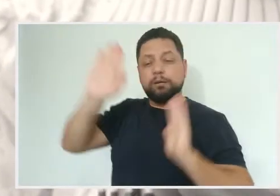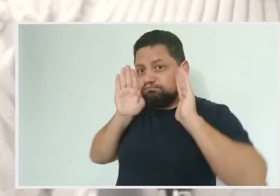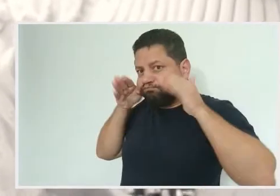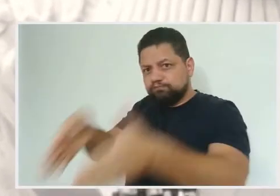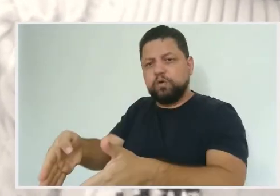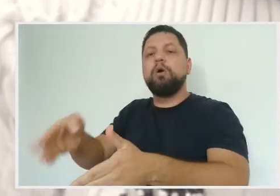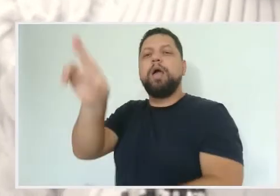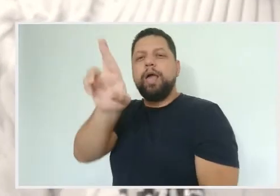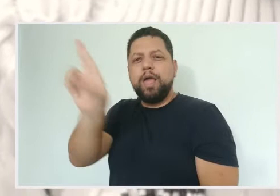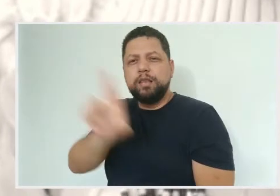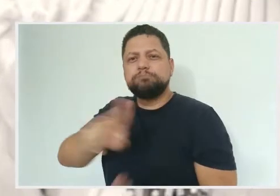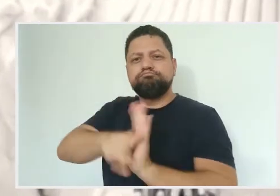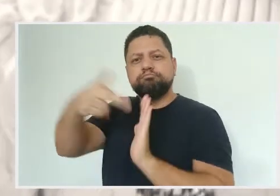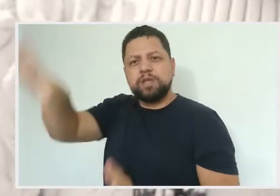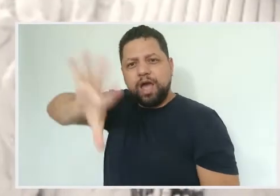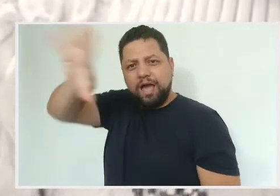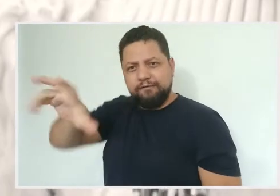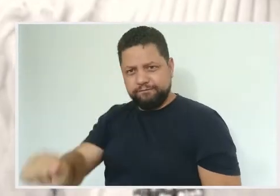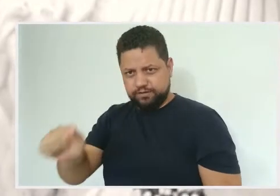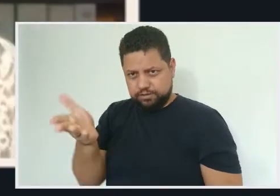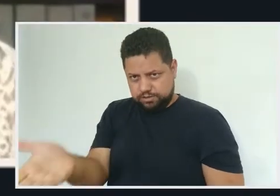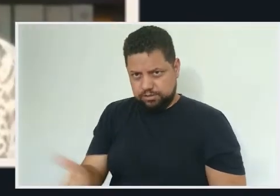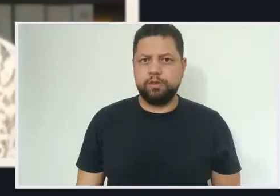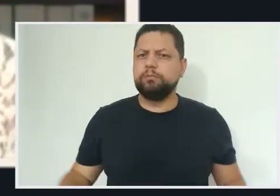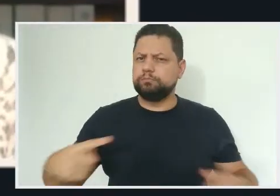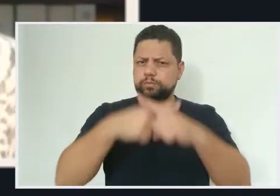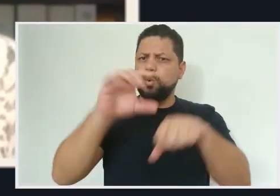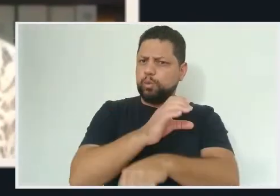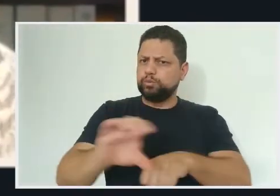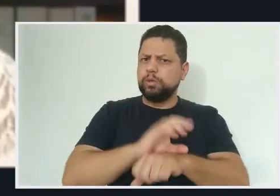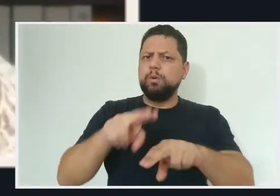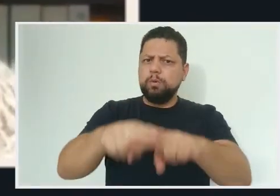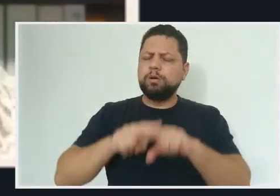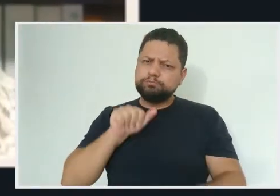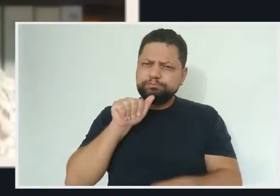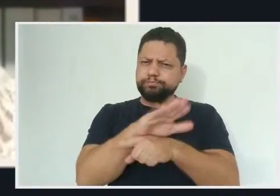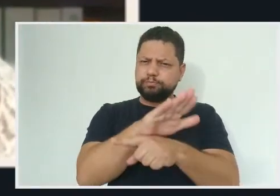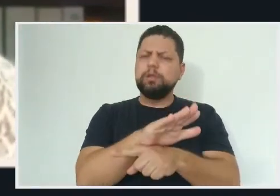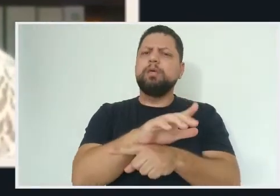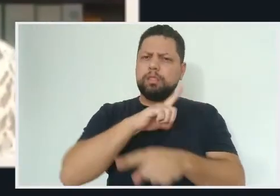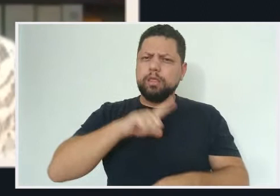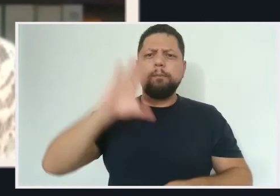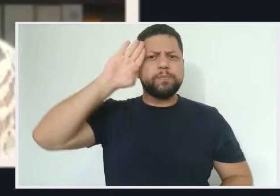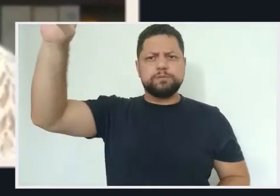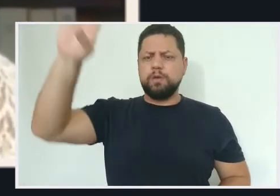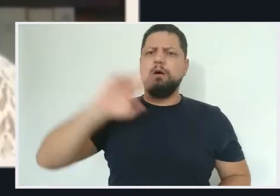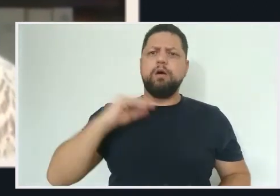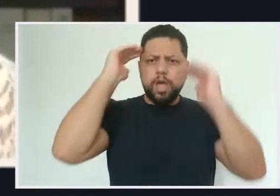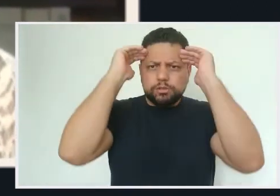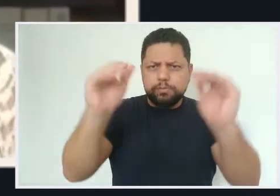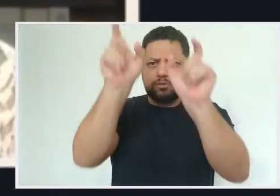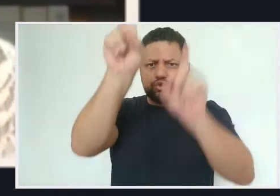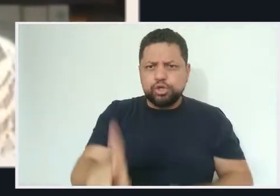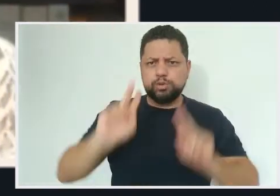respeito aos direitos humanos e à diversidade. E atacam o princípio de laicidade do Estado e o direito